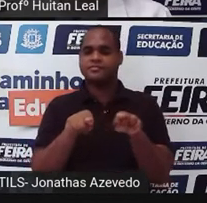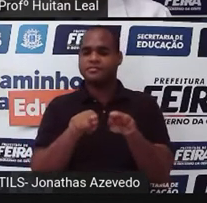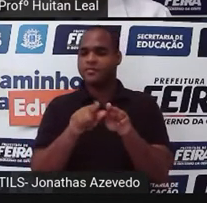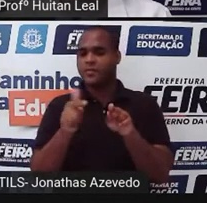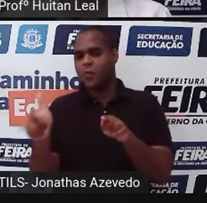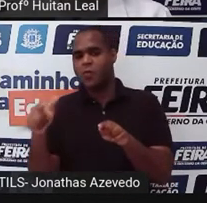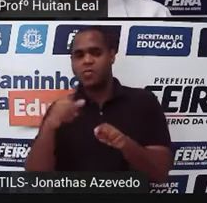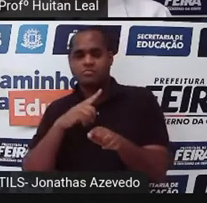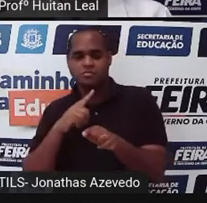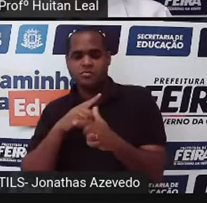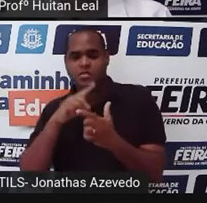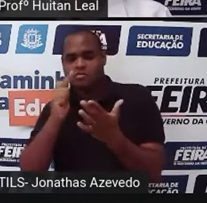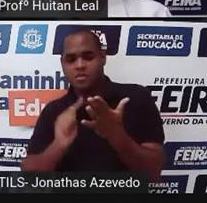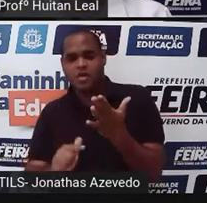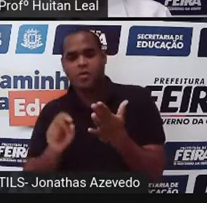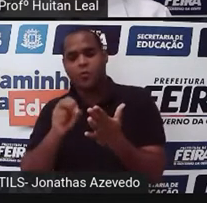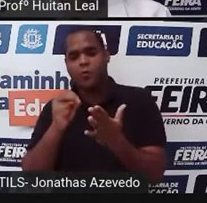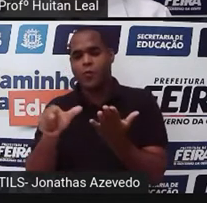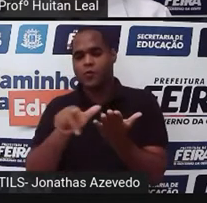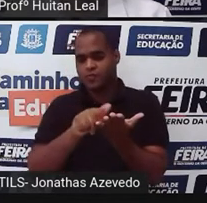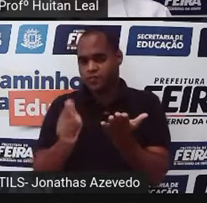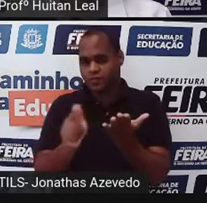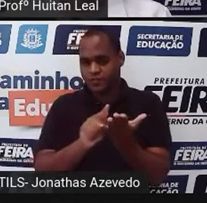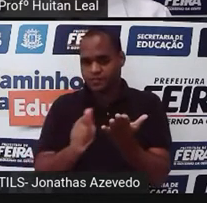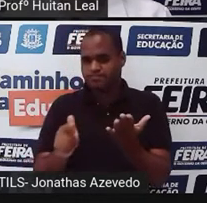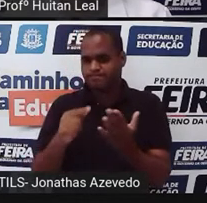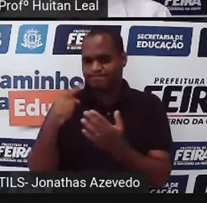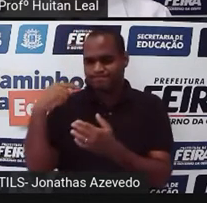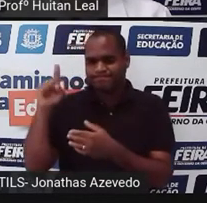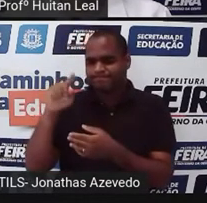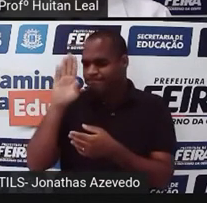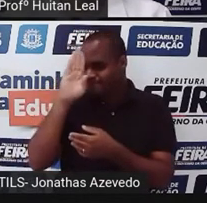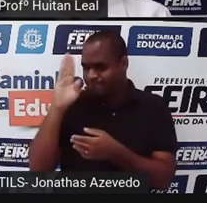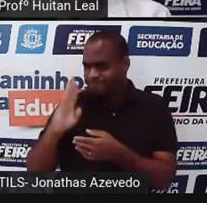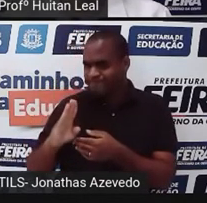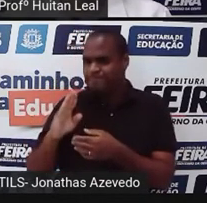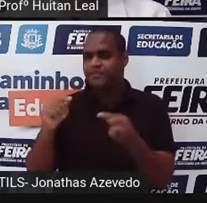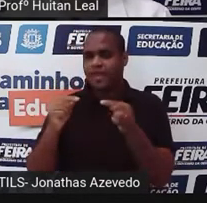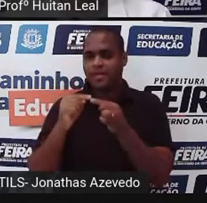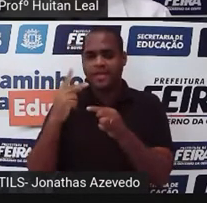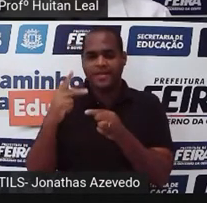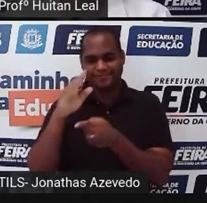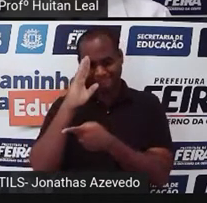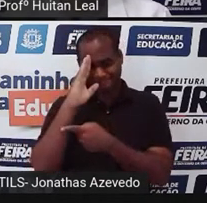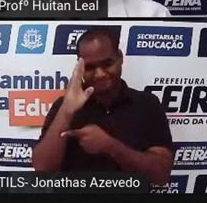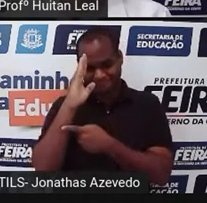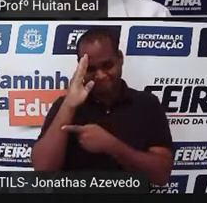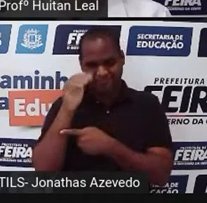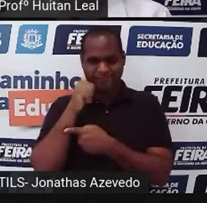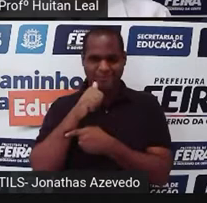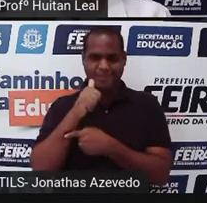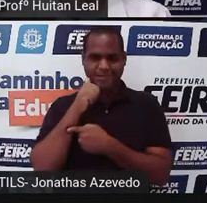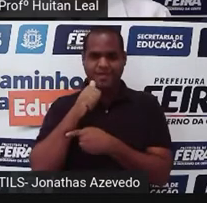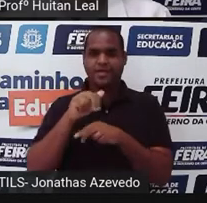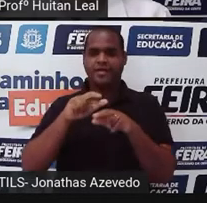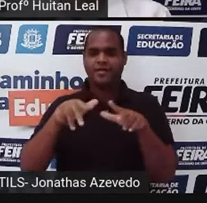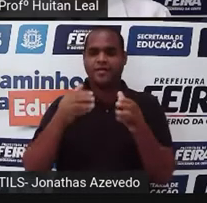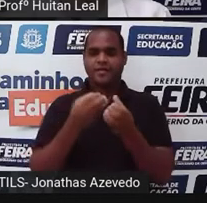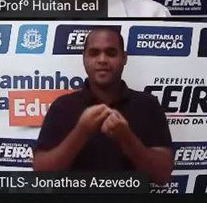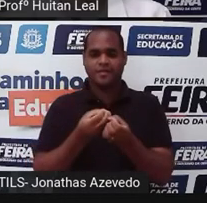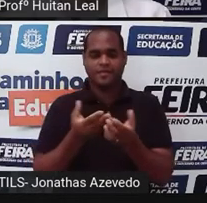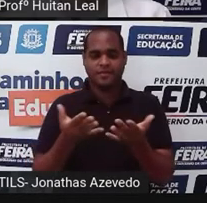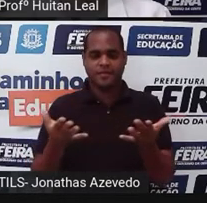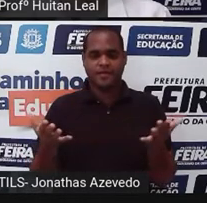jornalístico. As primeiras crônicas brasileiras eram dirigidas às mulheres. Olha que curiosidade, em geral, publicadas na